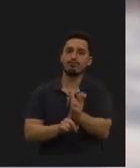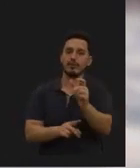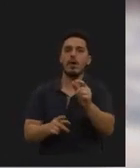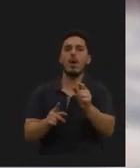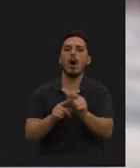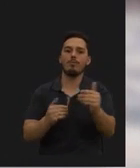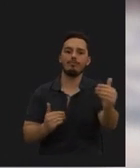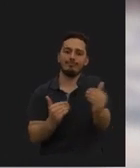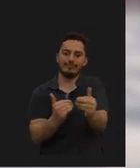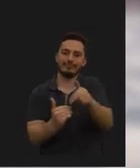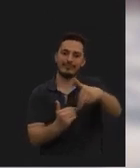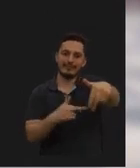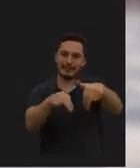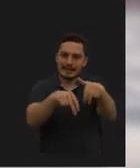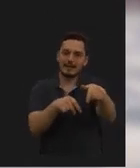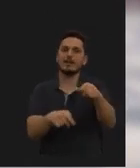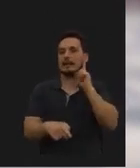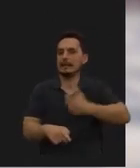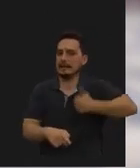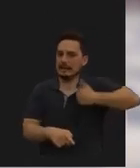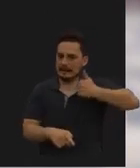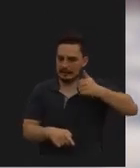a distância entre atravessamentos é fundamental,